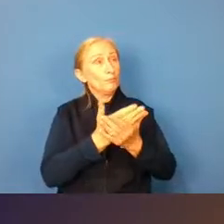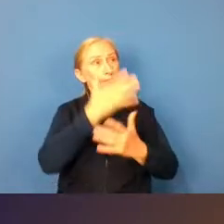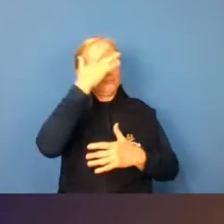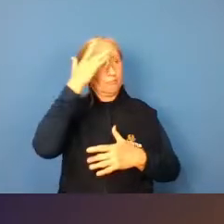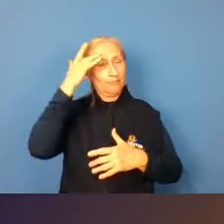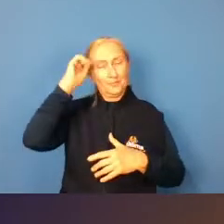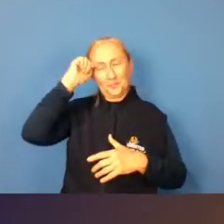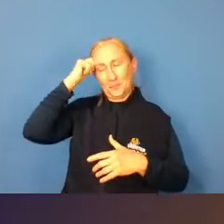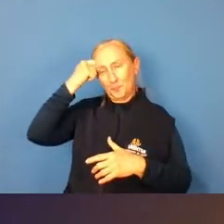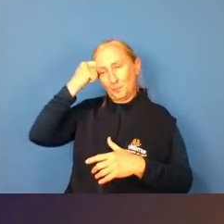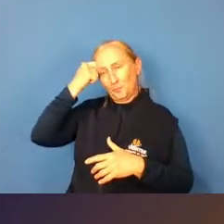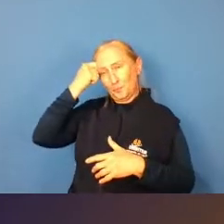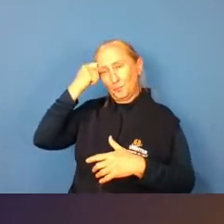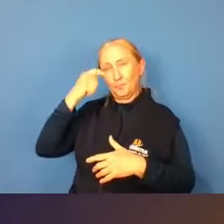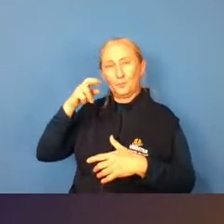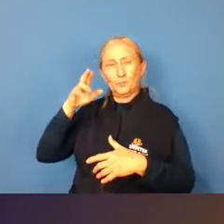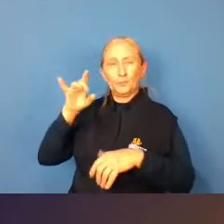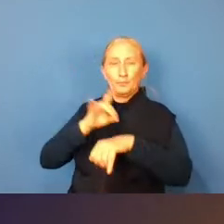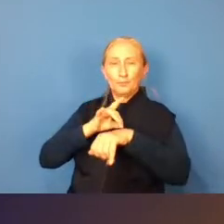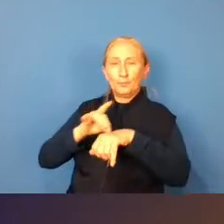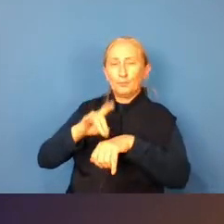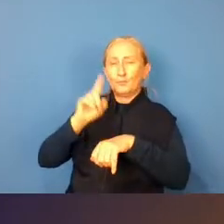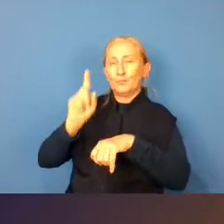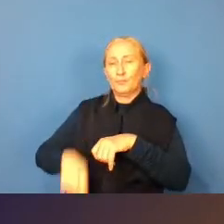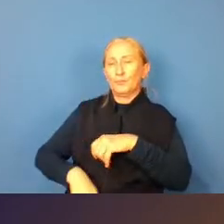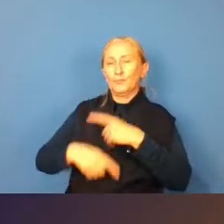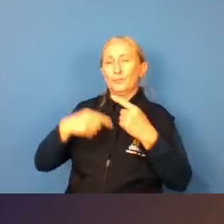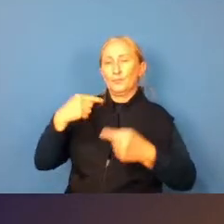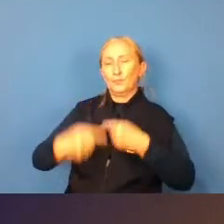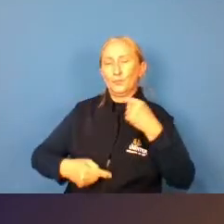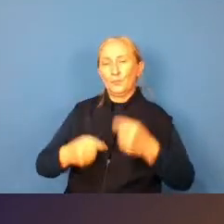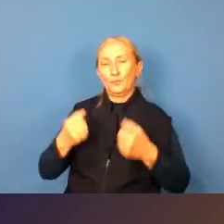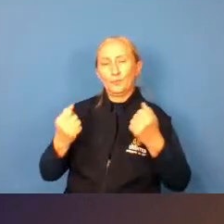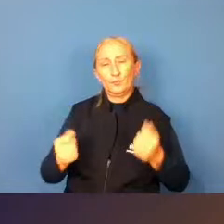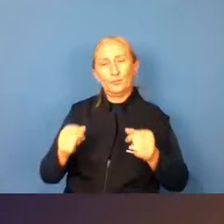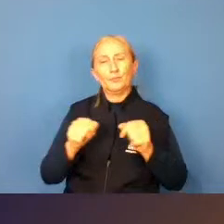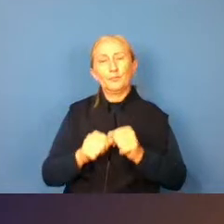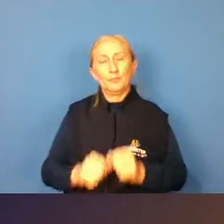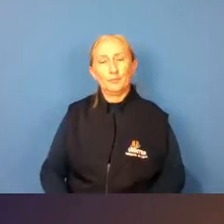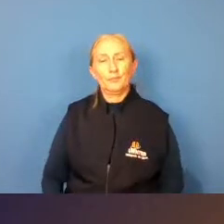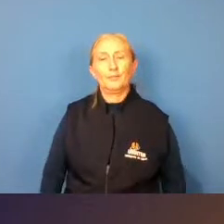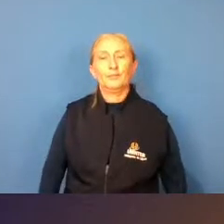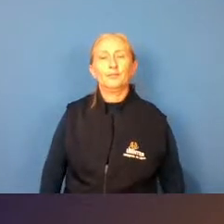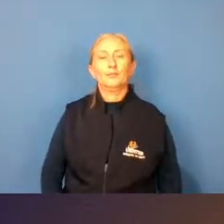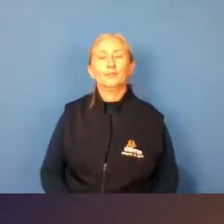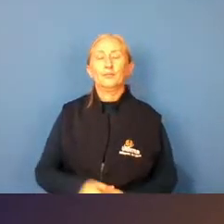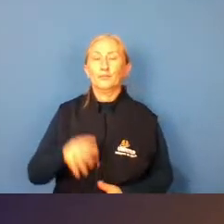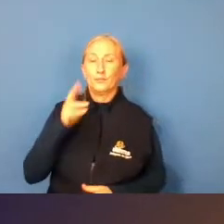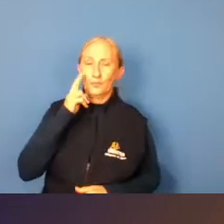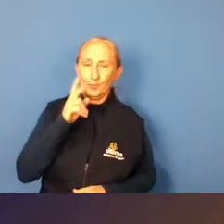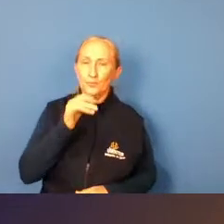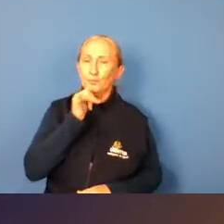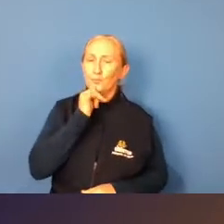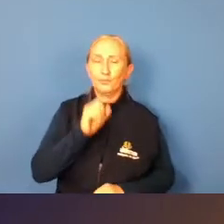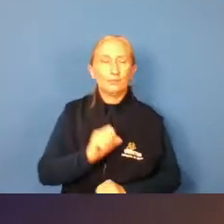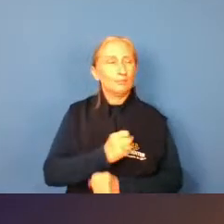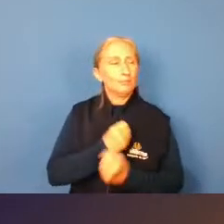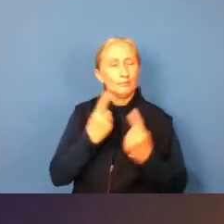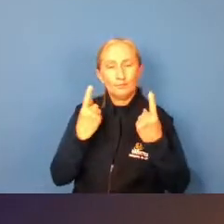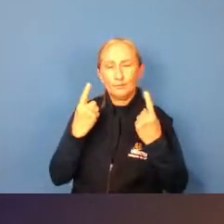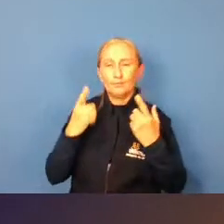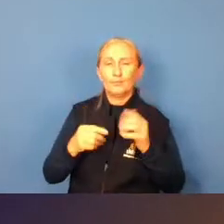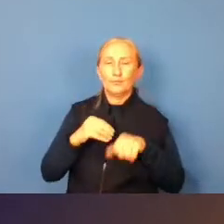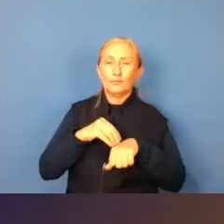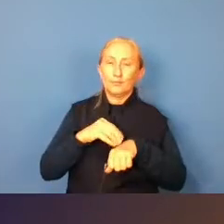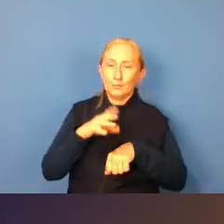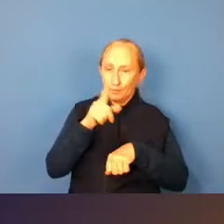pretas também aí é eu acho que é outra discussão que a gente pode fazer olha um exemplo fantástico que eu tenho para dar